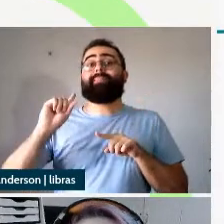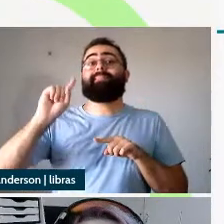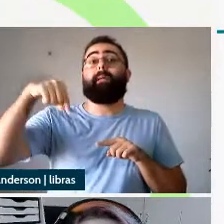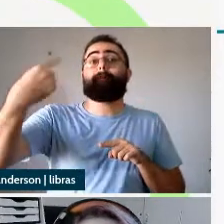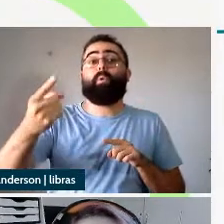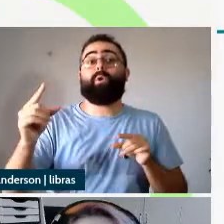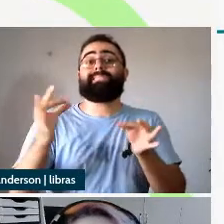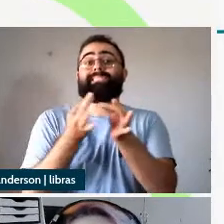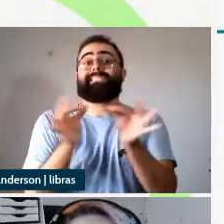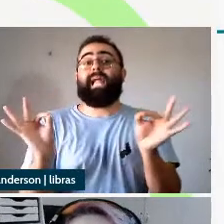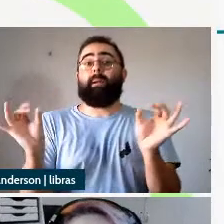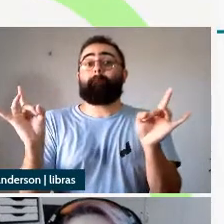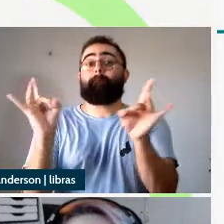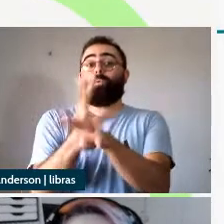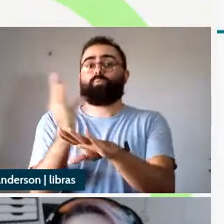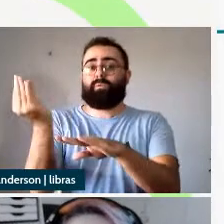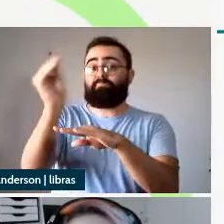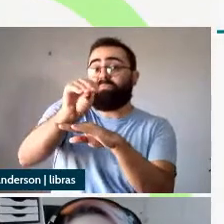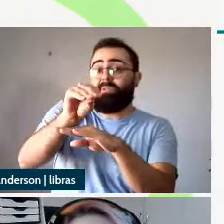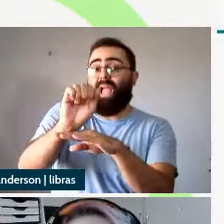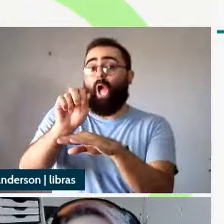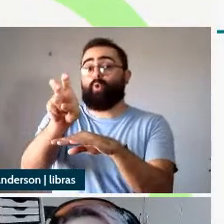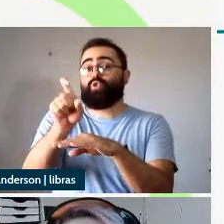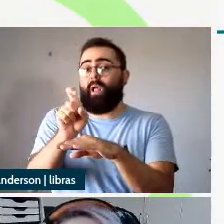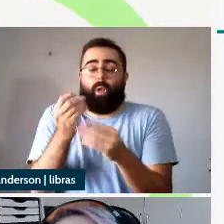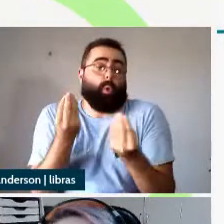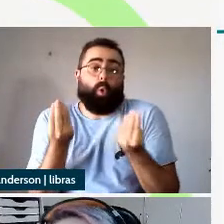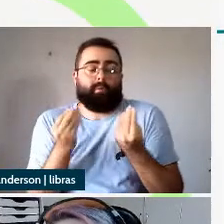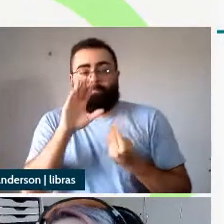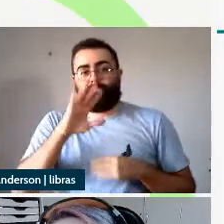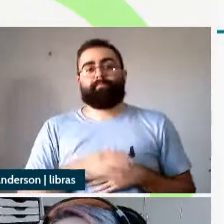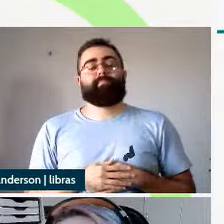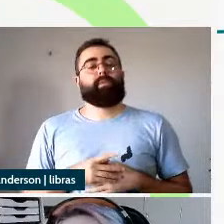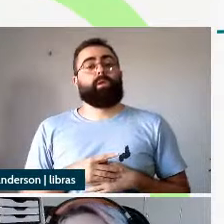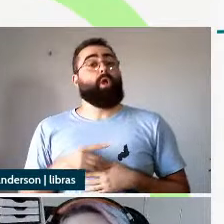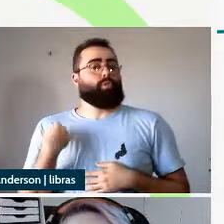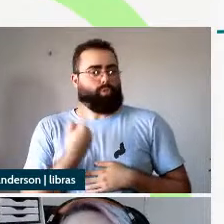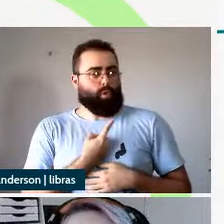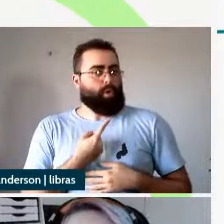nesse trabalho a gente adota uma inserção do auxiliar sendo sintática